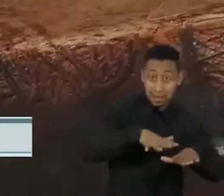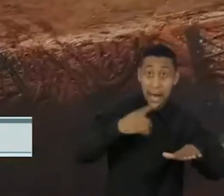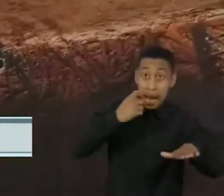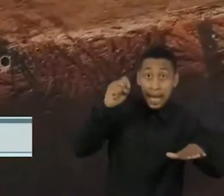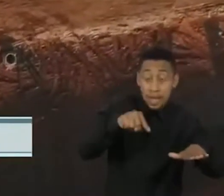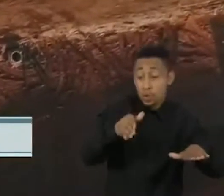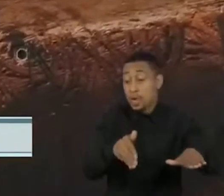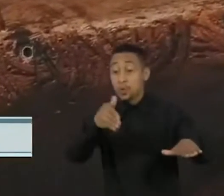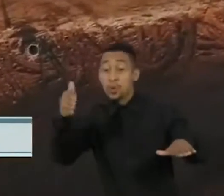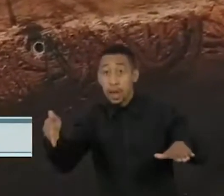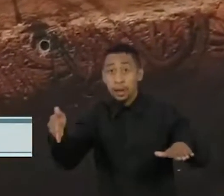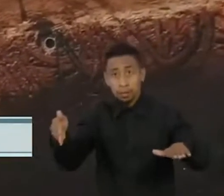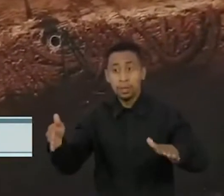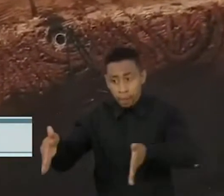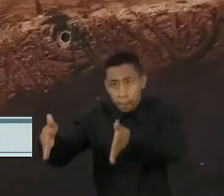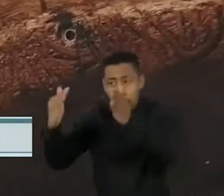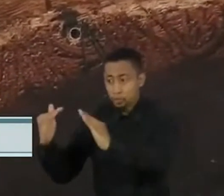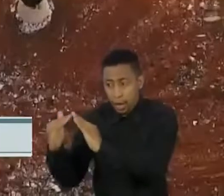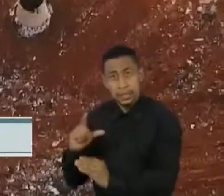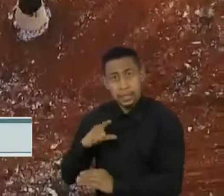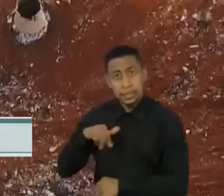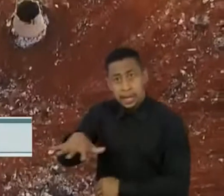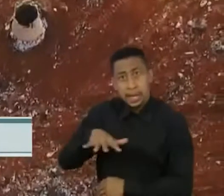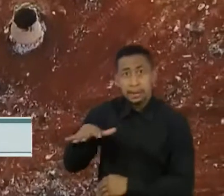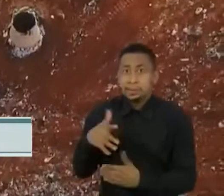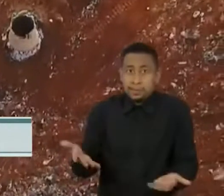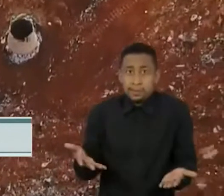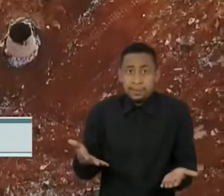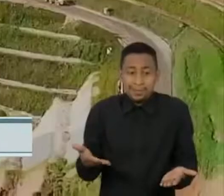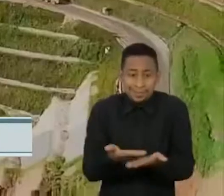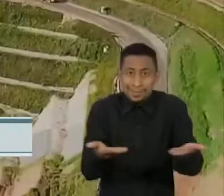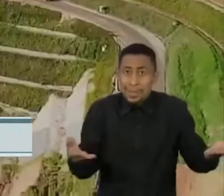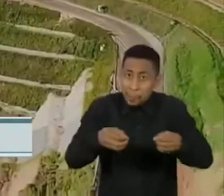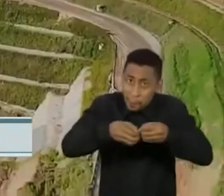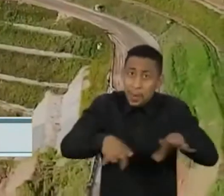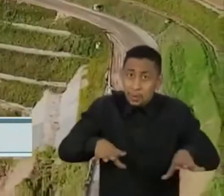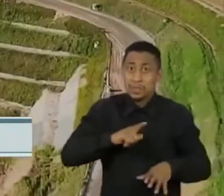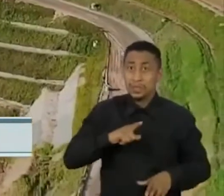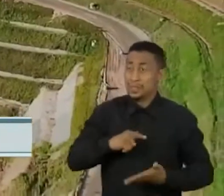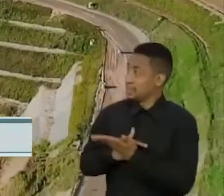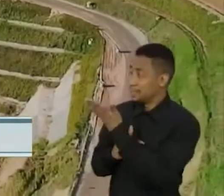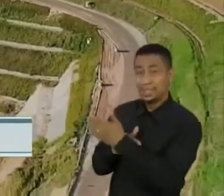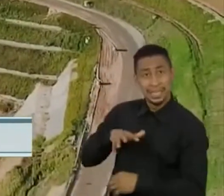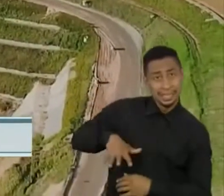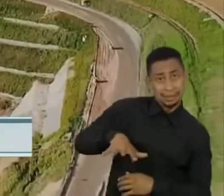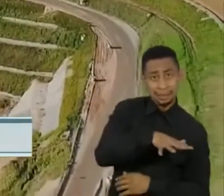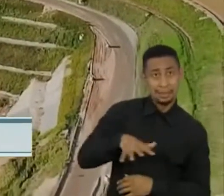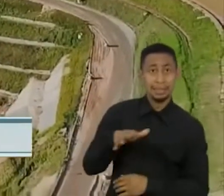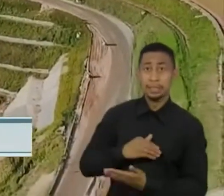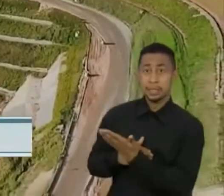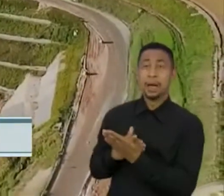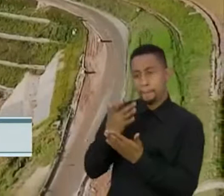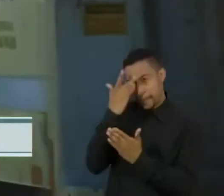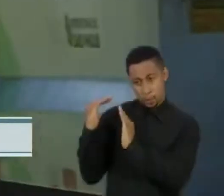cidade, é a cidade. Então a gente está com um aterro no meio da cidade, causando muitos prejuízos para a região, para